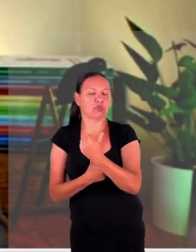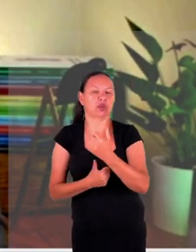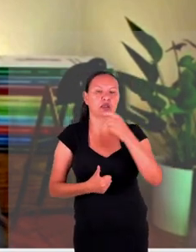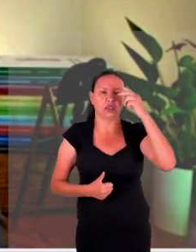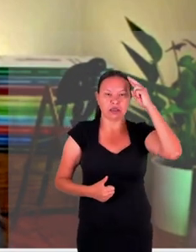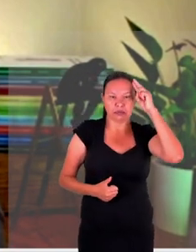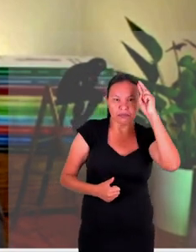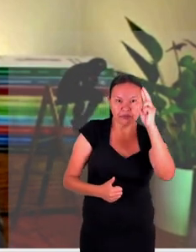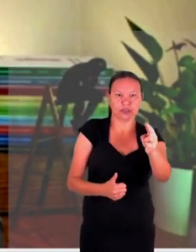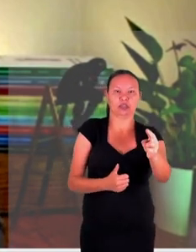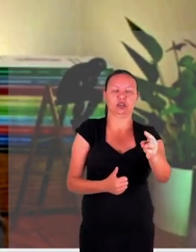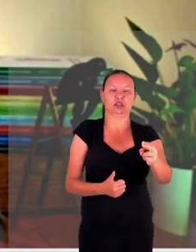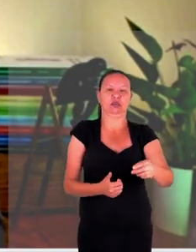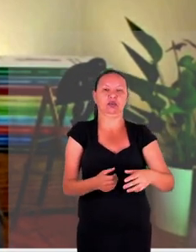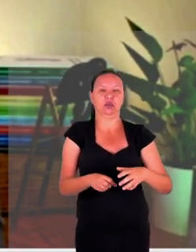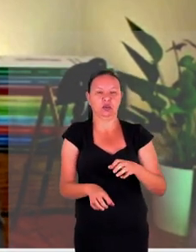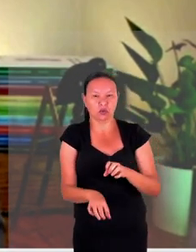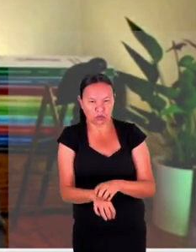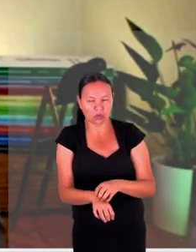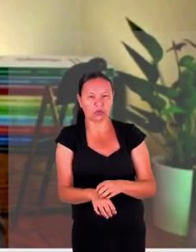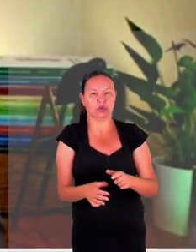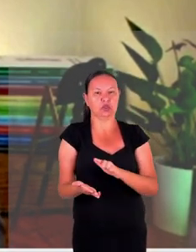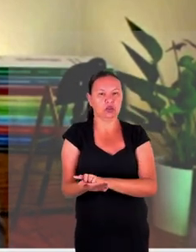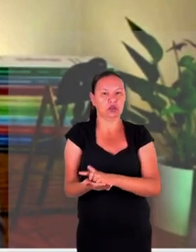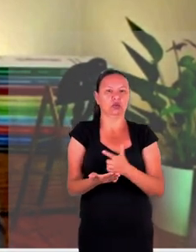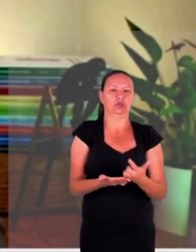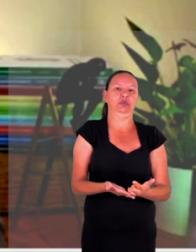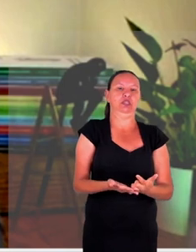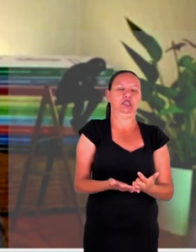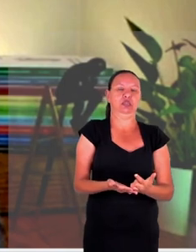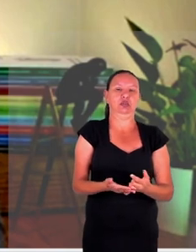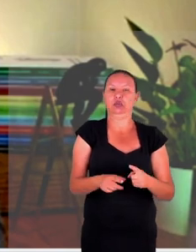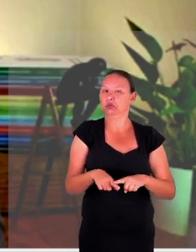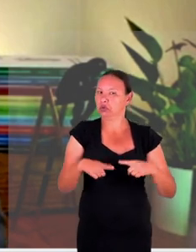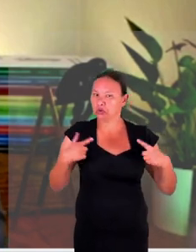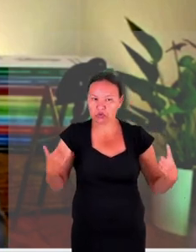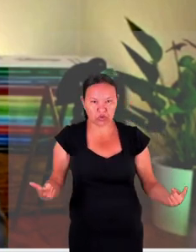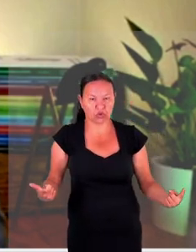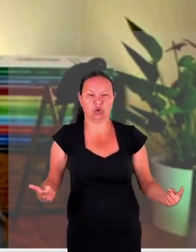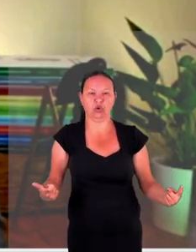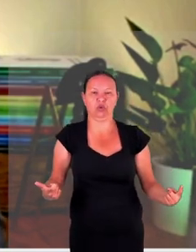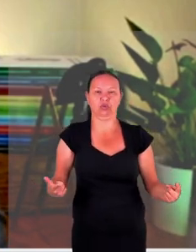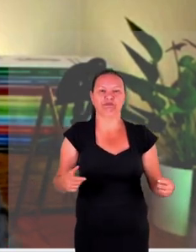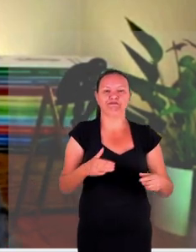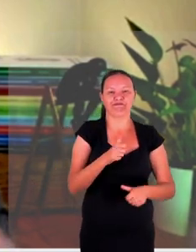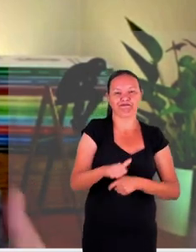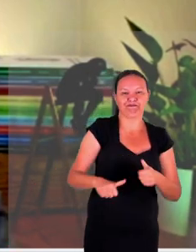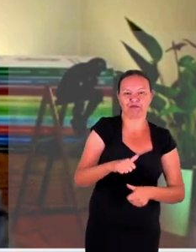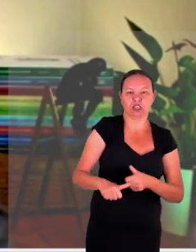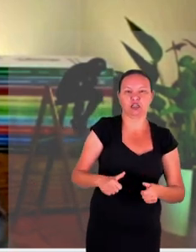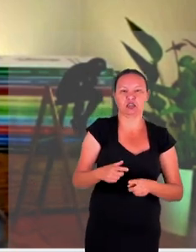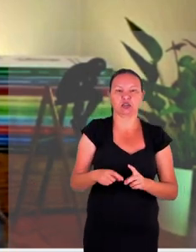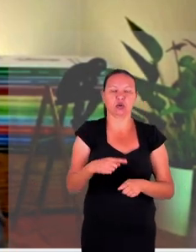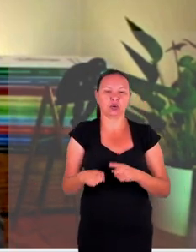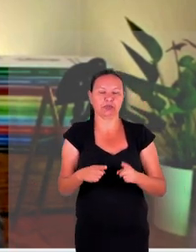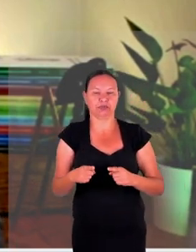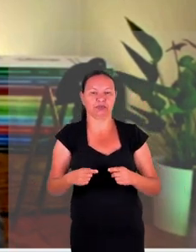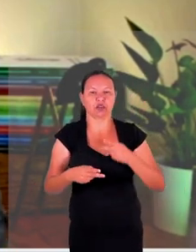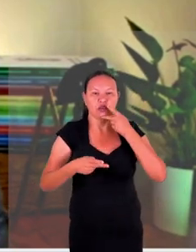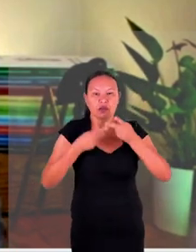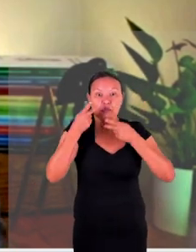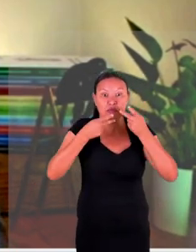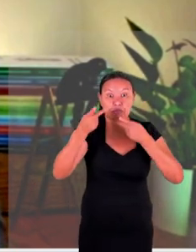como instituição como papel institucional que não é só apenas algo transitório fazendo a